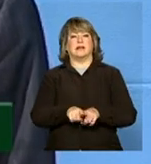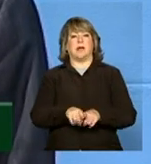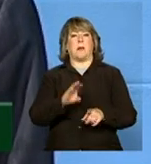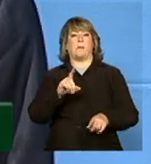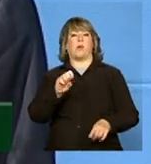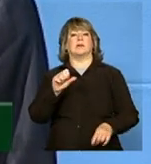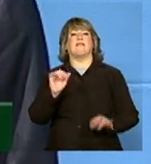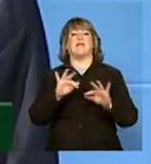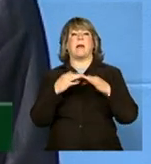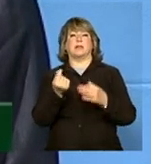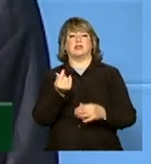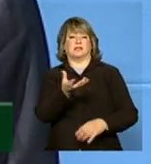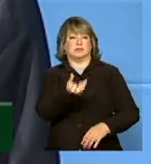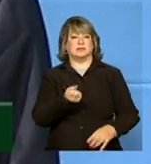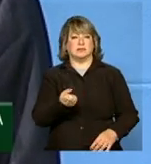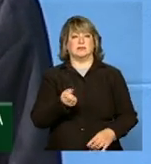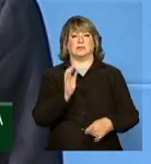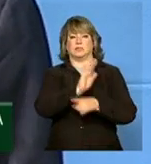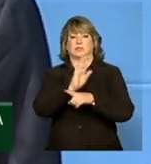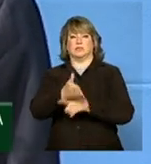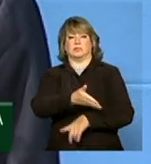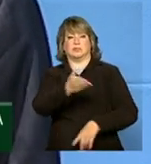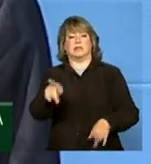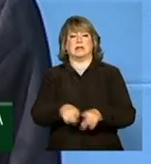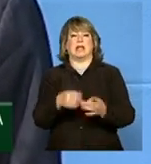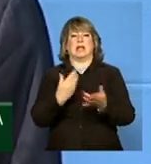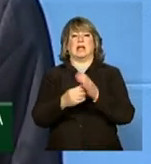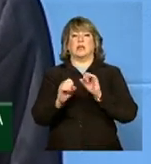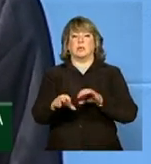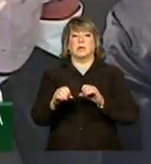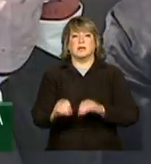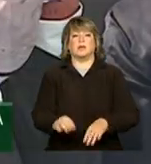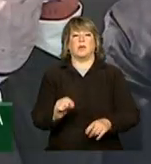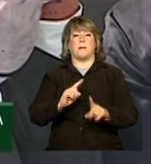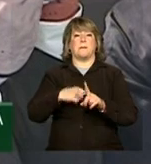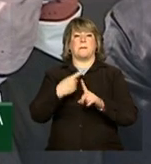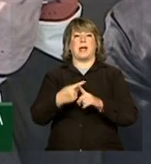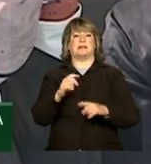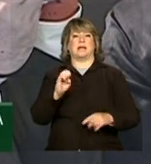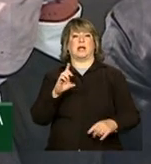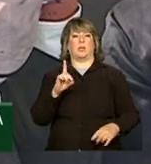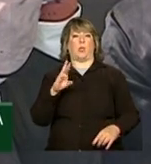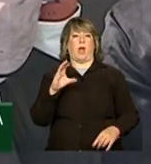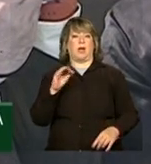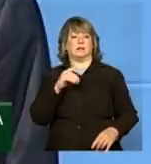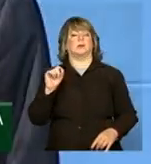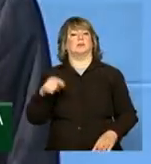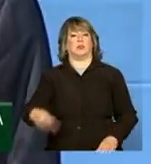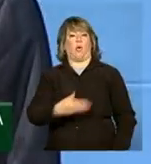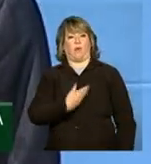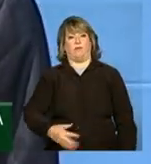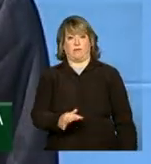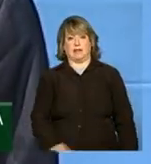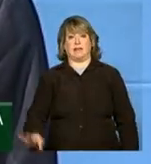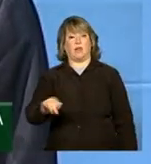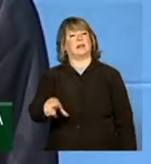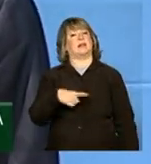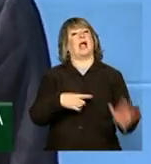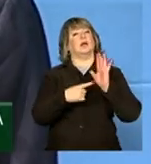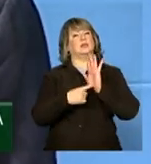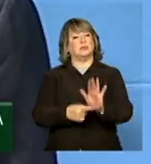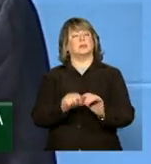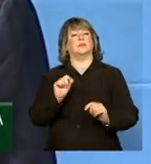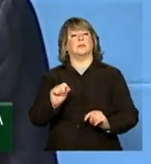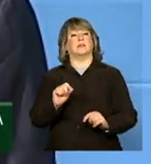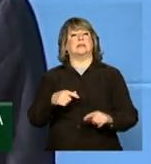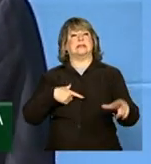Bolsa Família e o mais de educação do Governo Federal vêm contribuindo expressivamente para a redução do